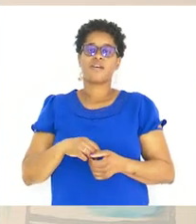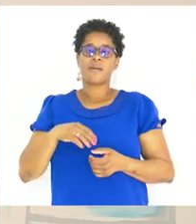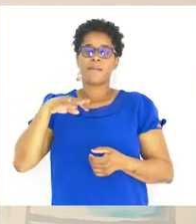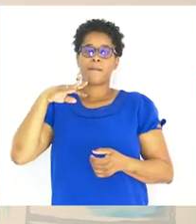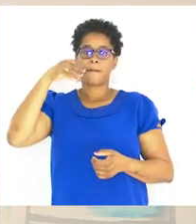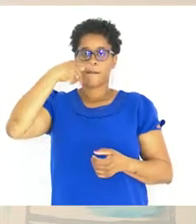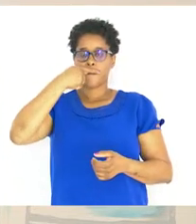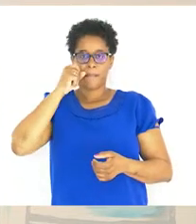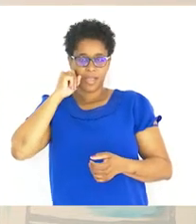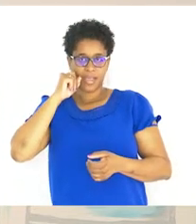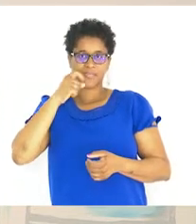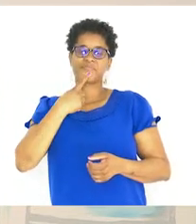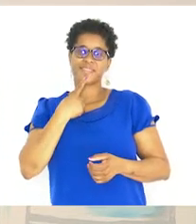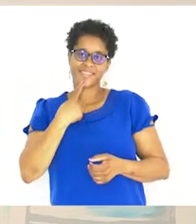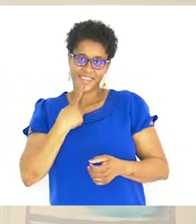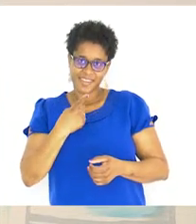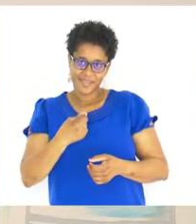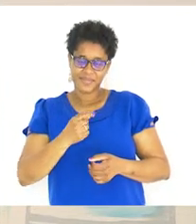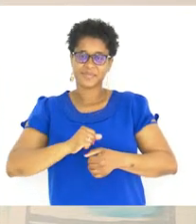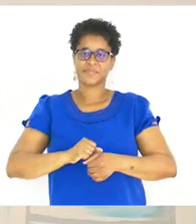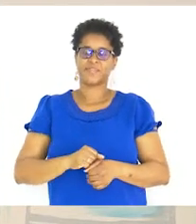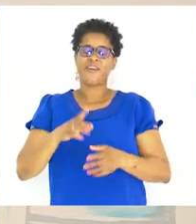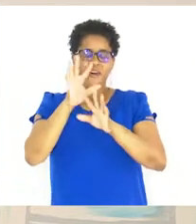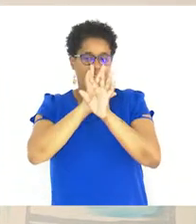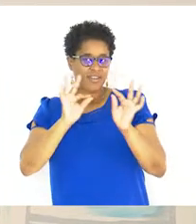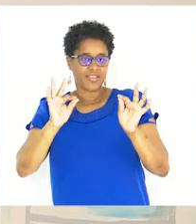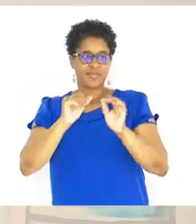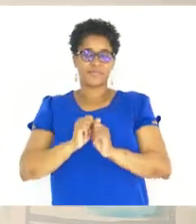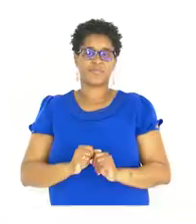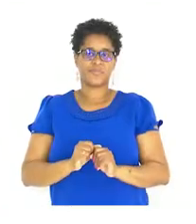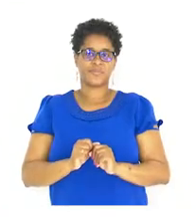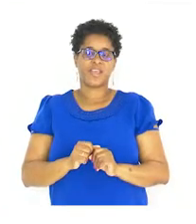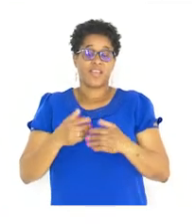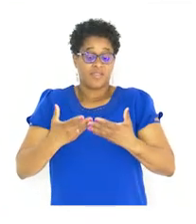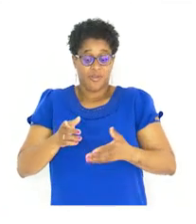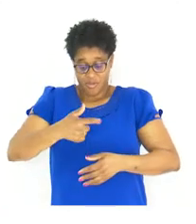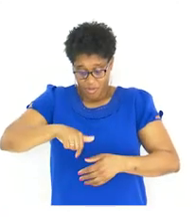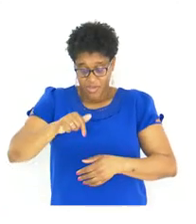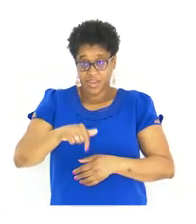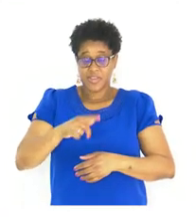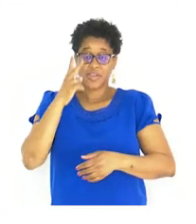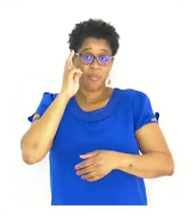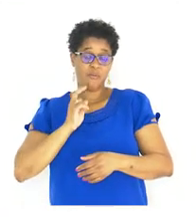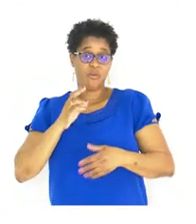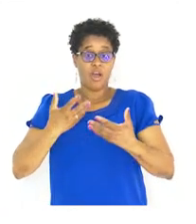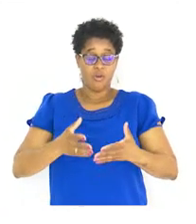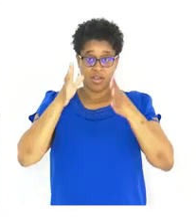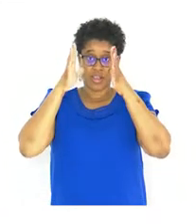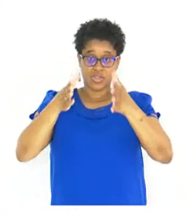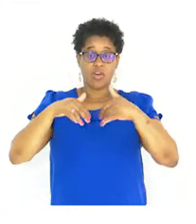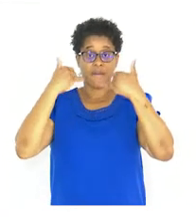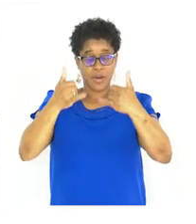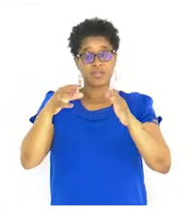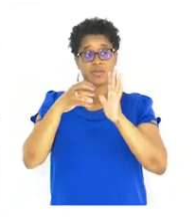Paterno Entenderam? Ótimo Então nós aqui temos avós Agora atenção A